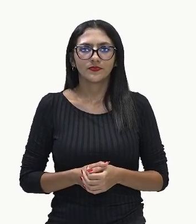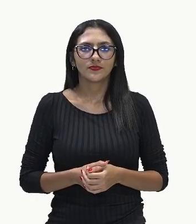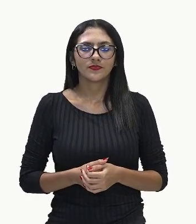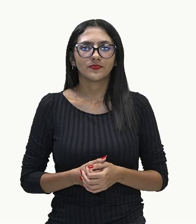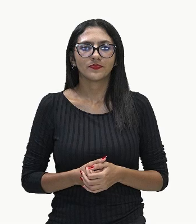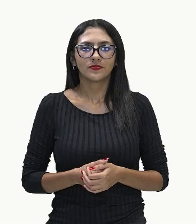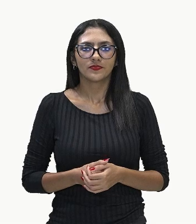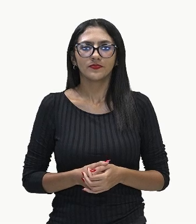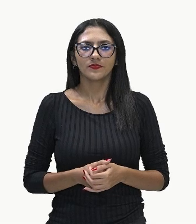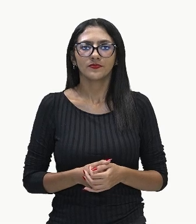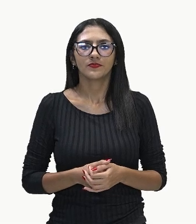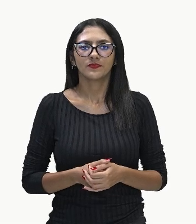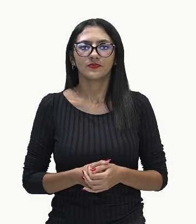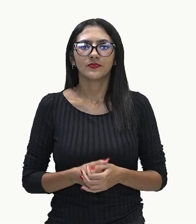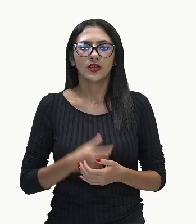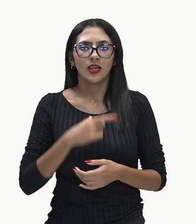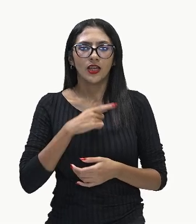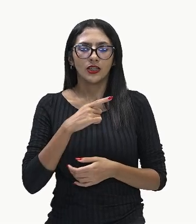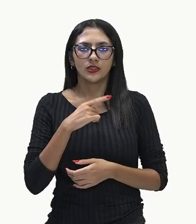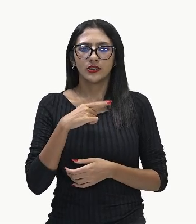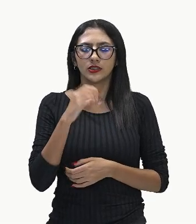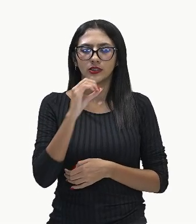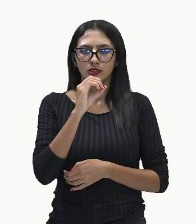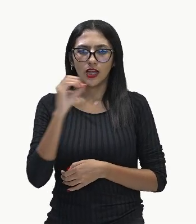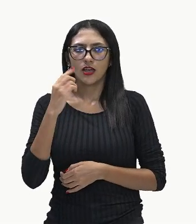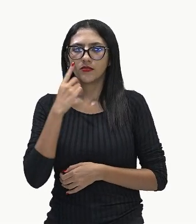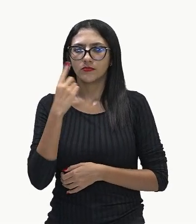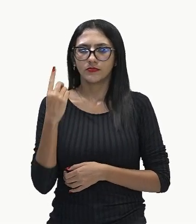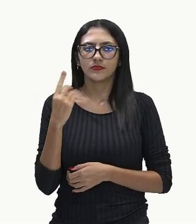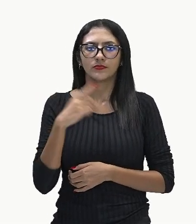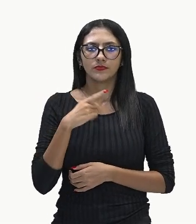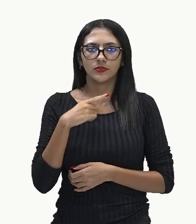Temos dois zeros em cima e dois zeros embaixo.